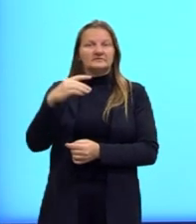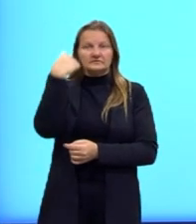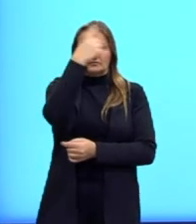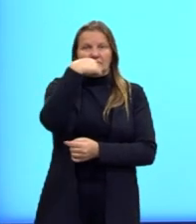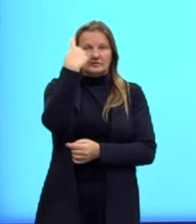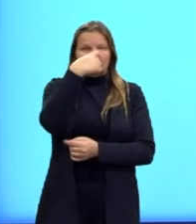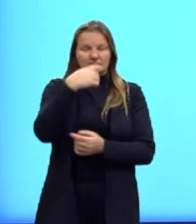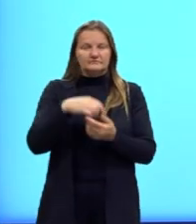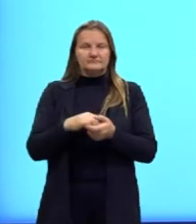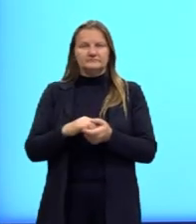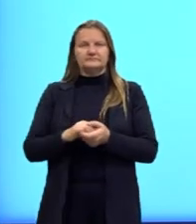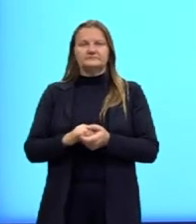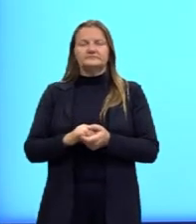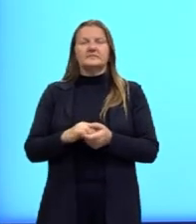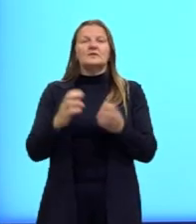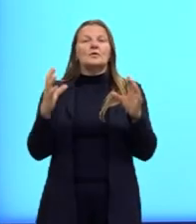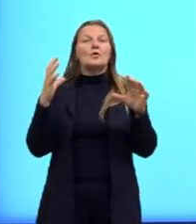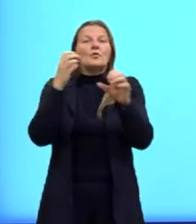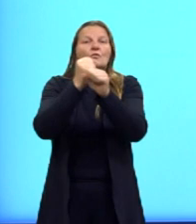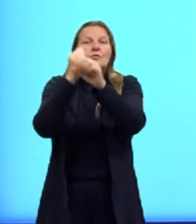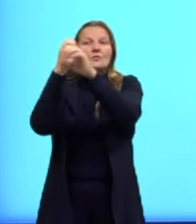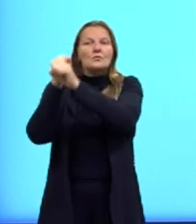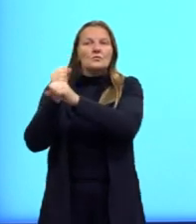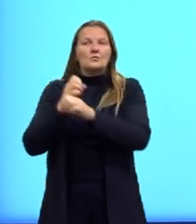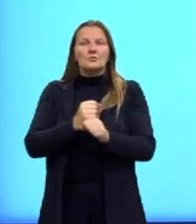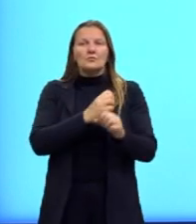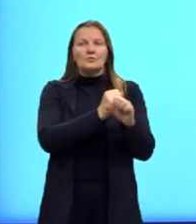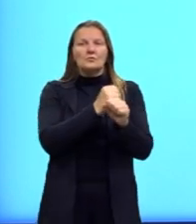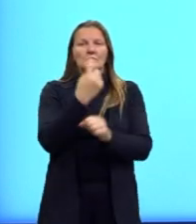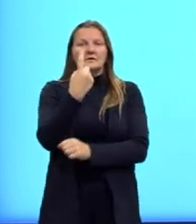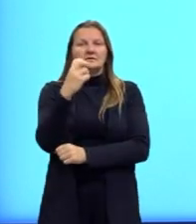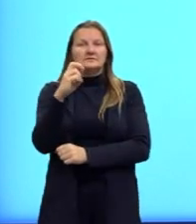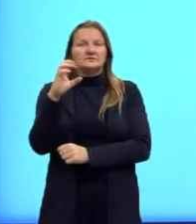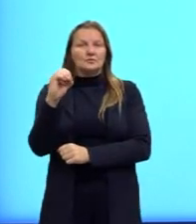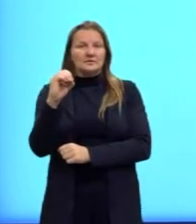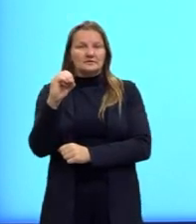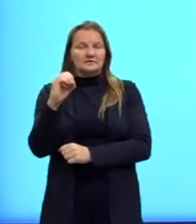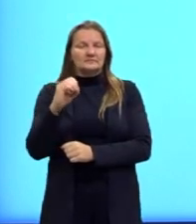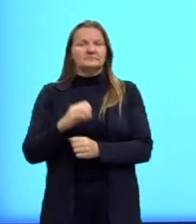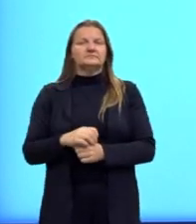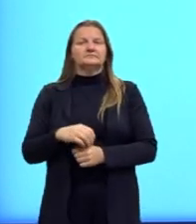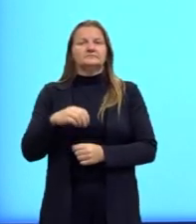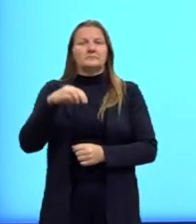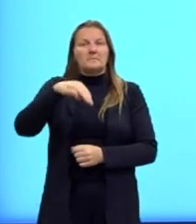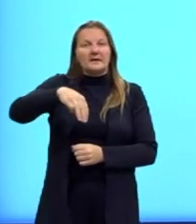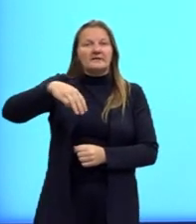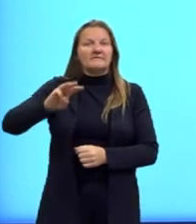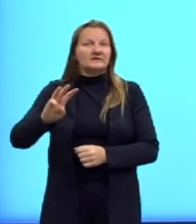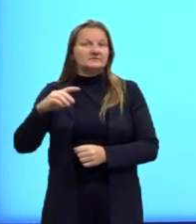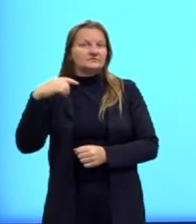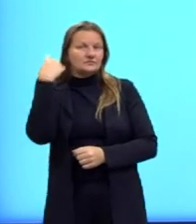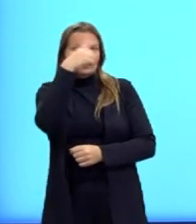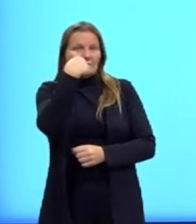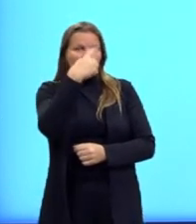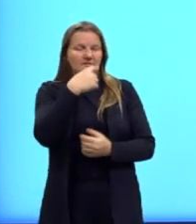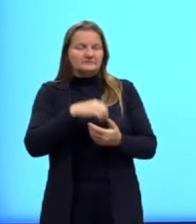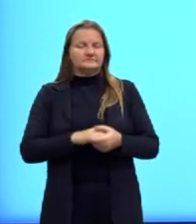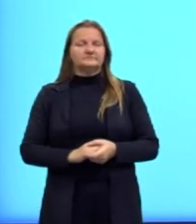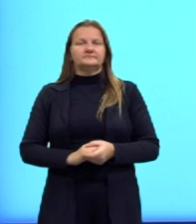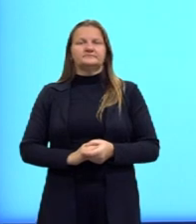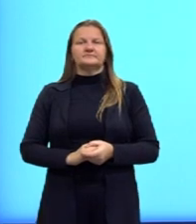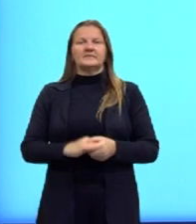resulta no total 150 megawatts hora, tá? Então a gente pode representar, né? Por área,